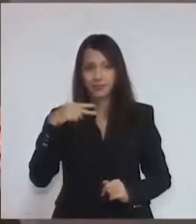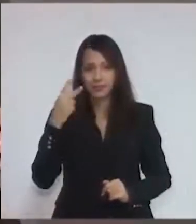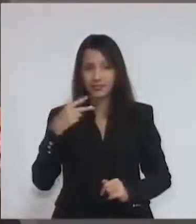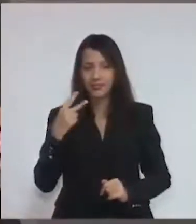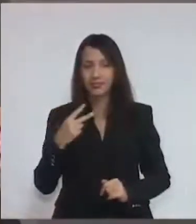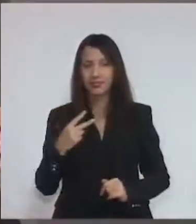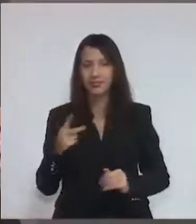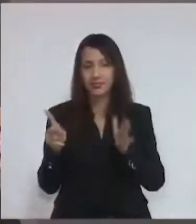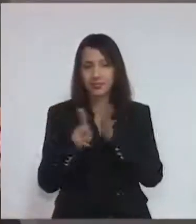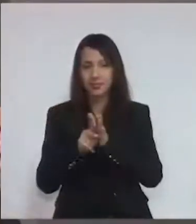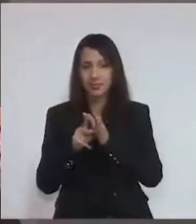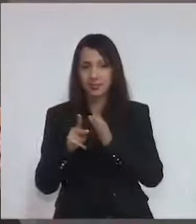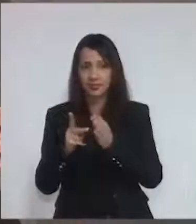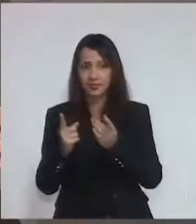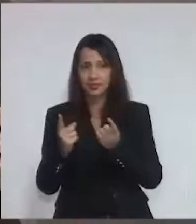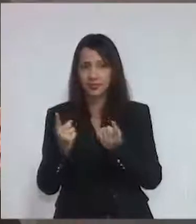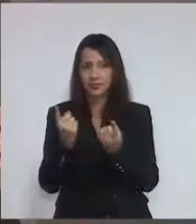base